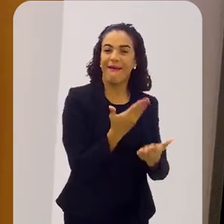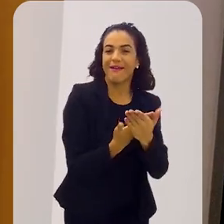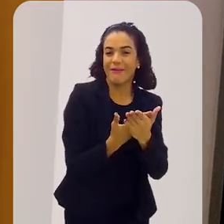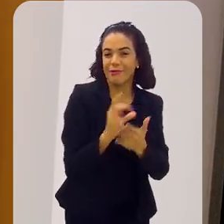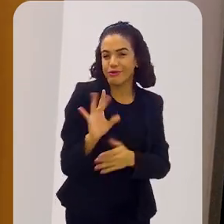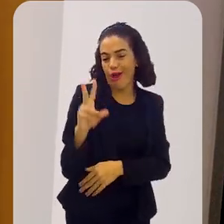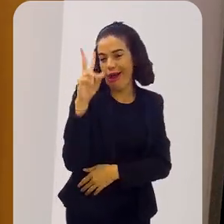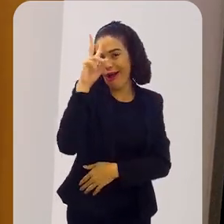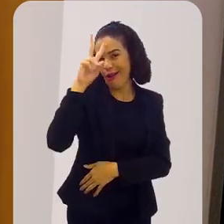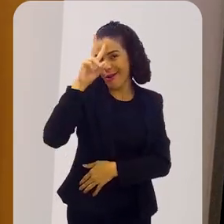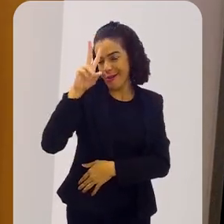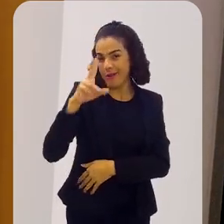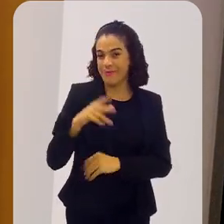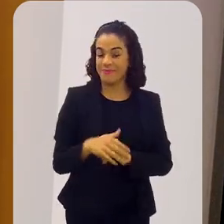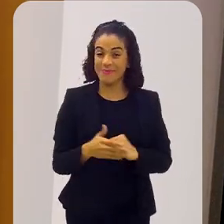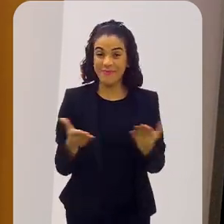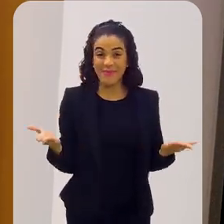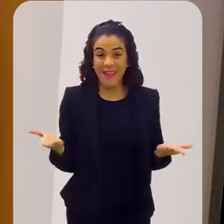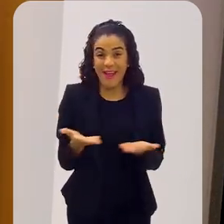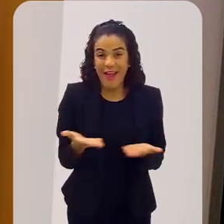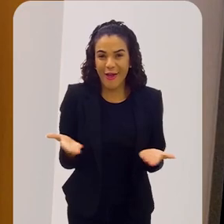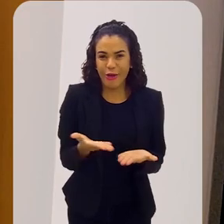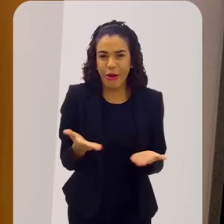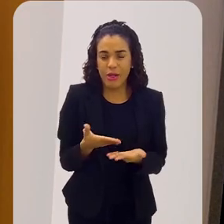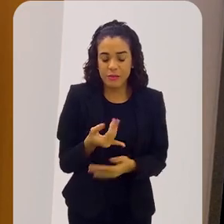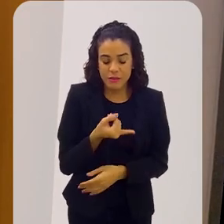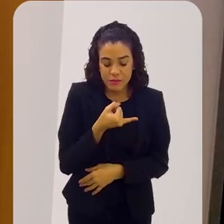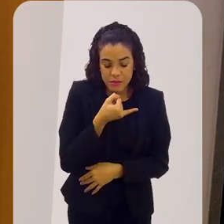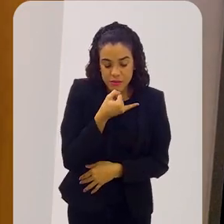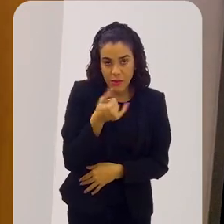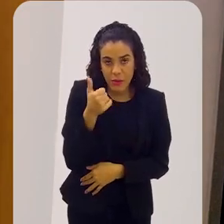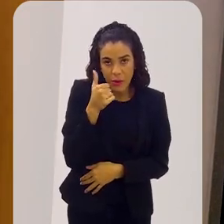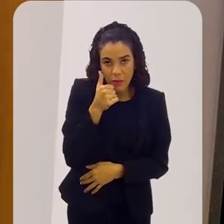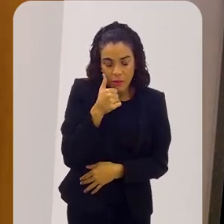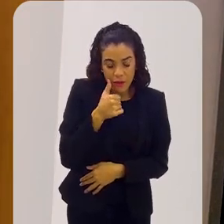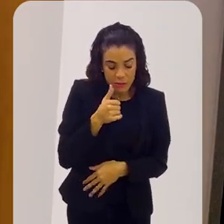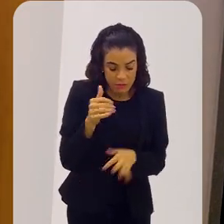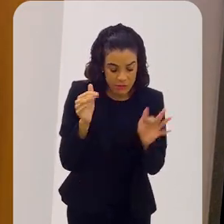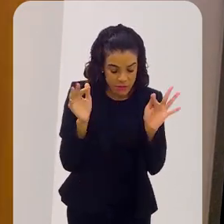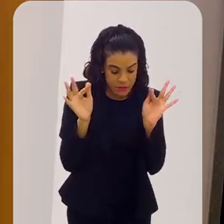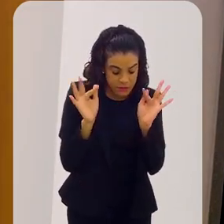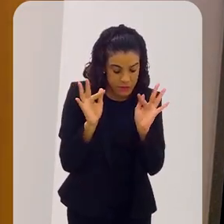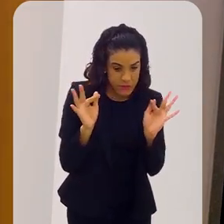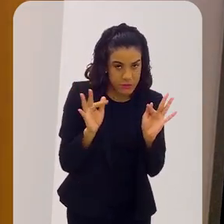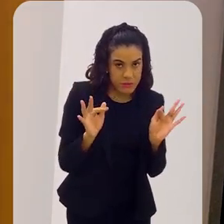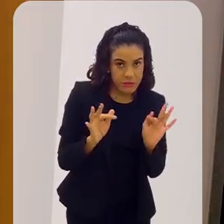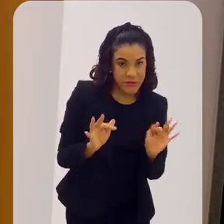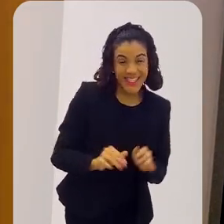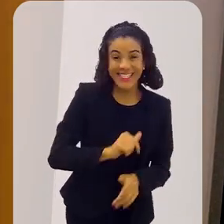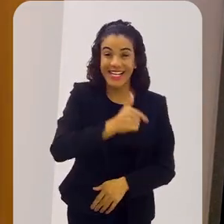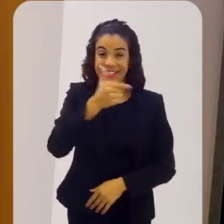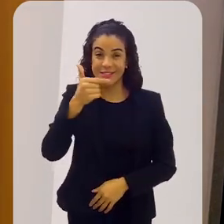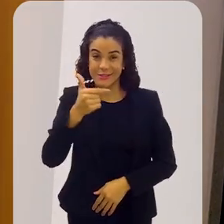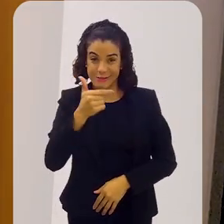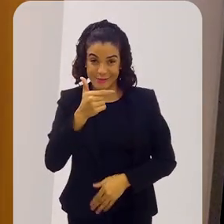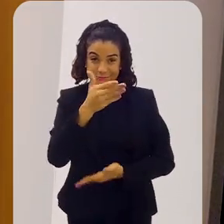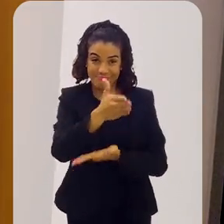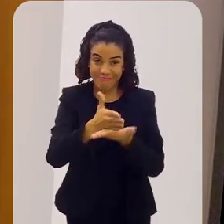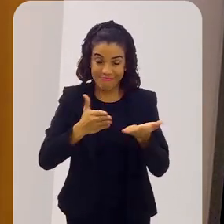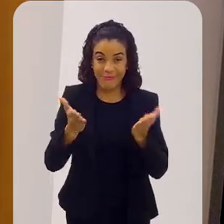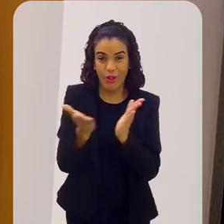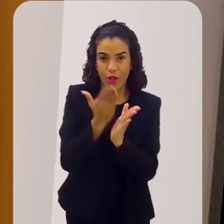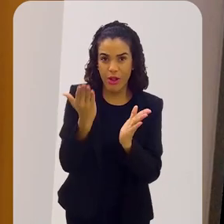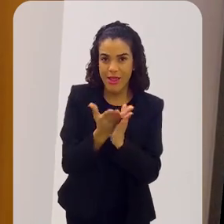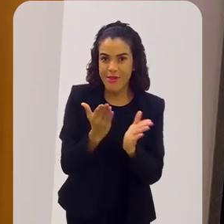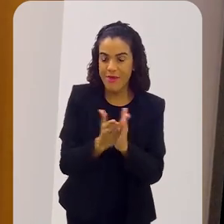acreditava, ficando só na lembrança. Agora ela era tristemente uma mulher feliz. Olha que lindo. Na segunda